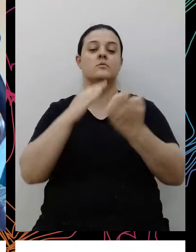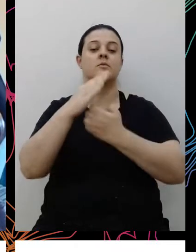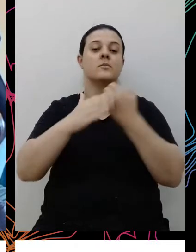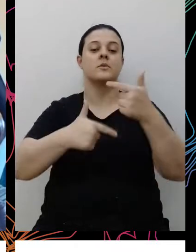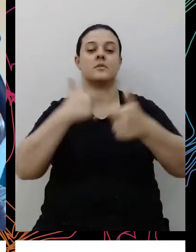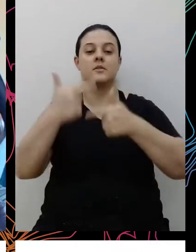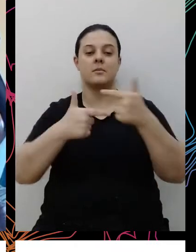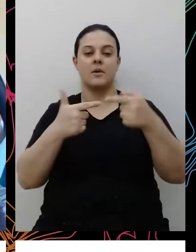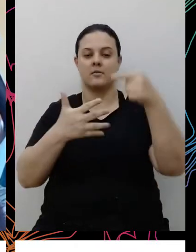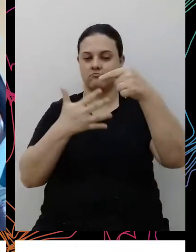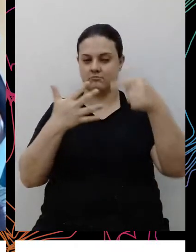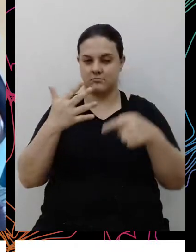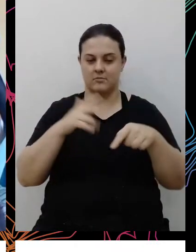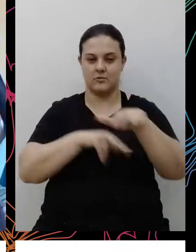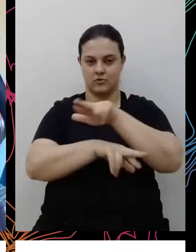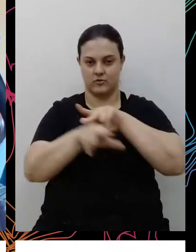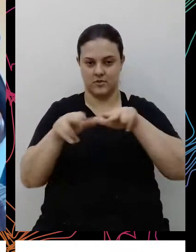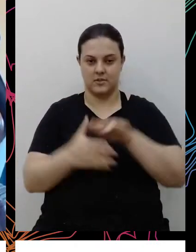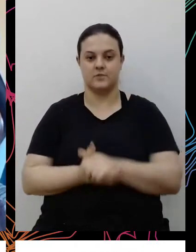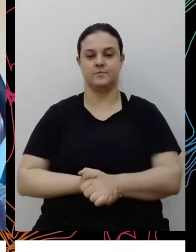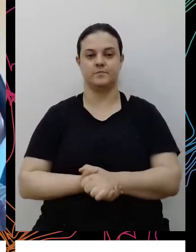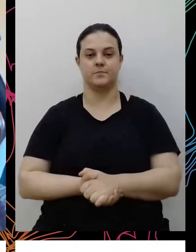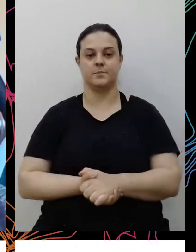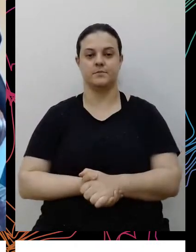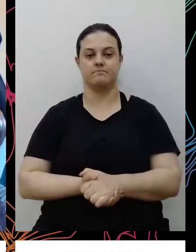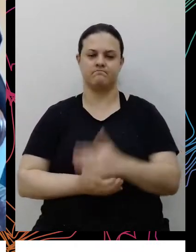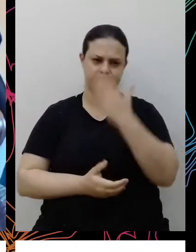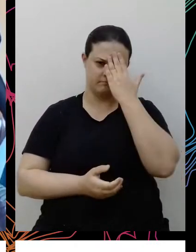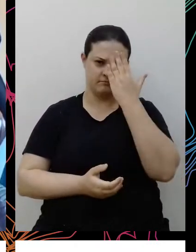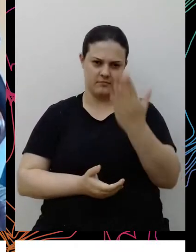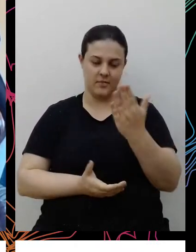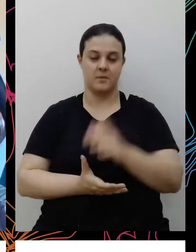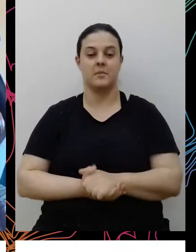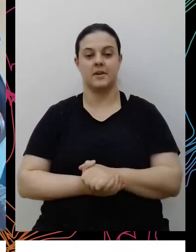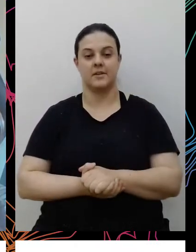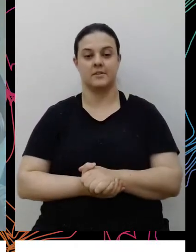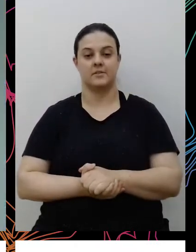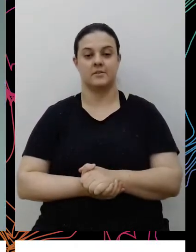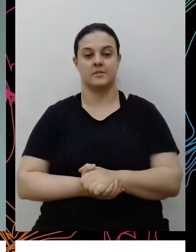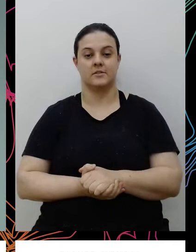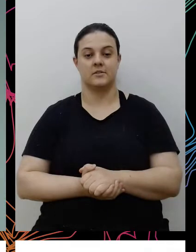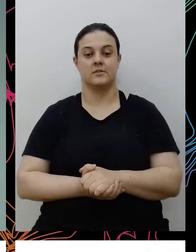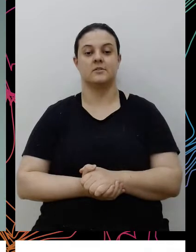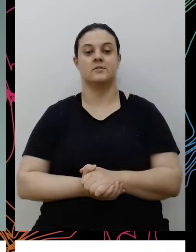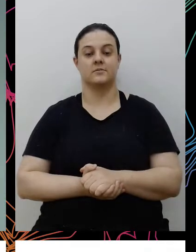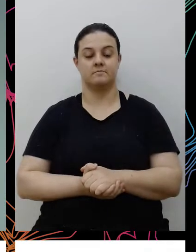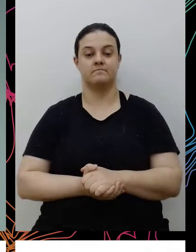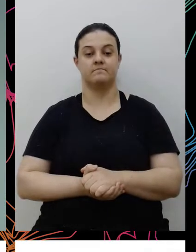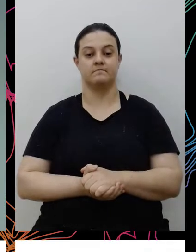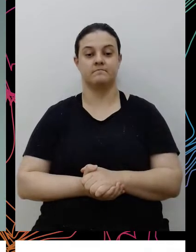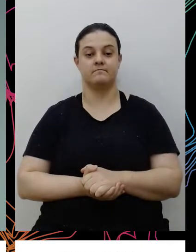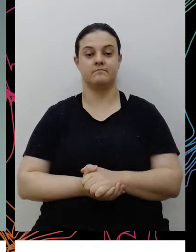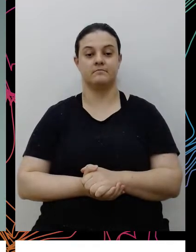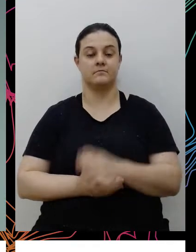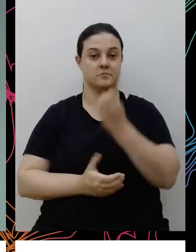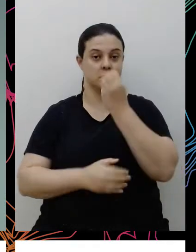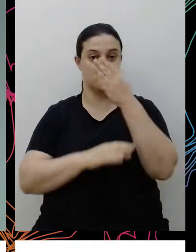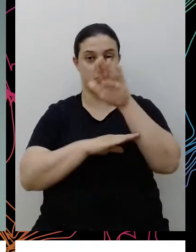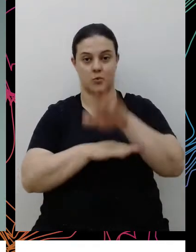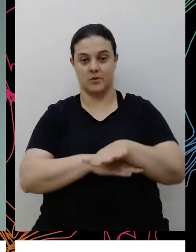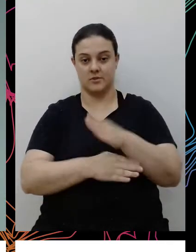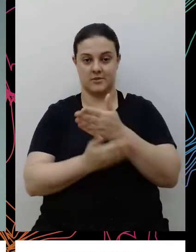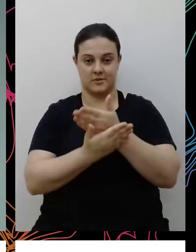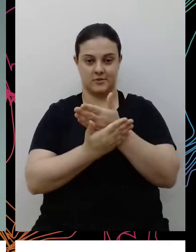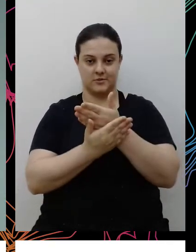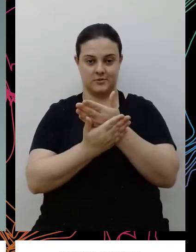as questões de diversidade. Obrigado, Marina, pela apresentação. Então, boa tarde a todas